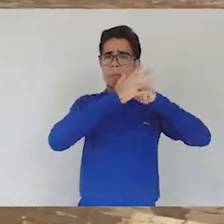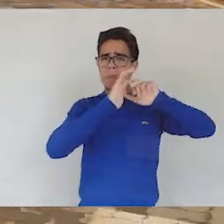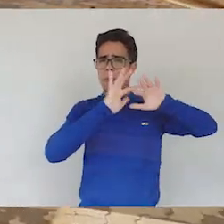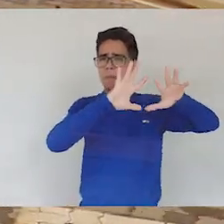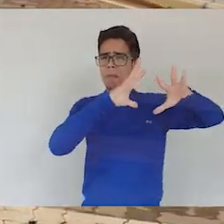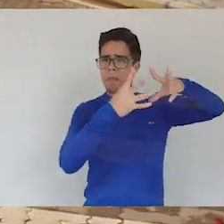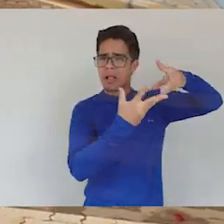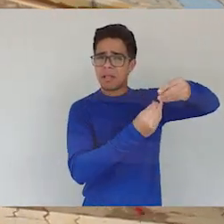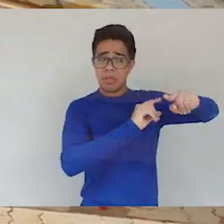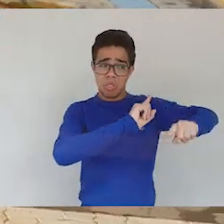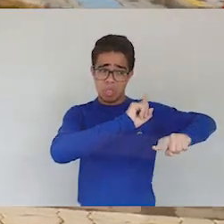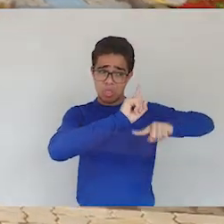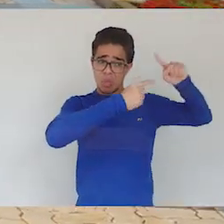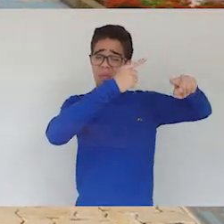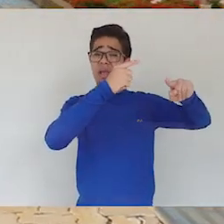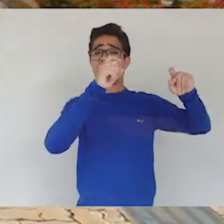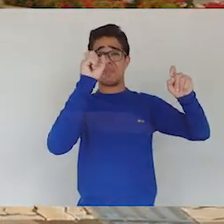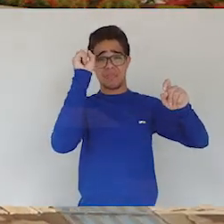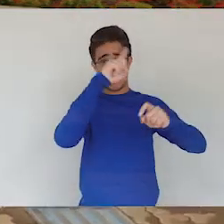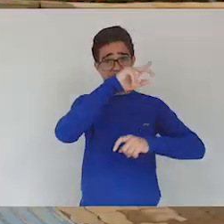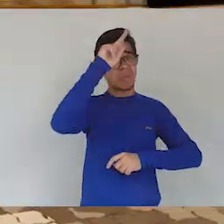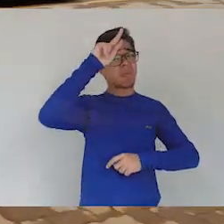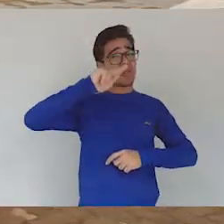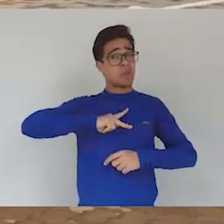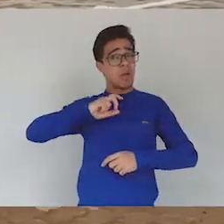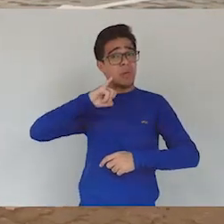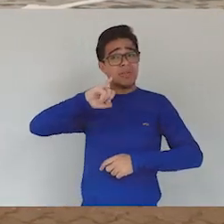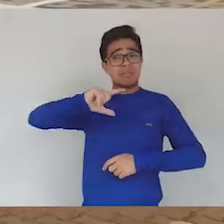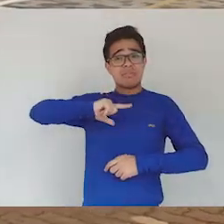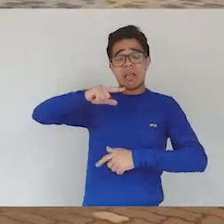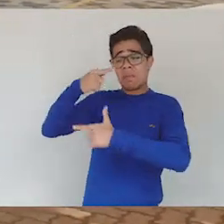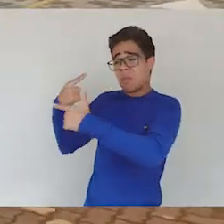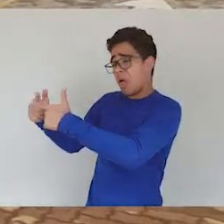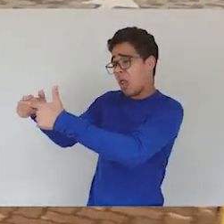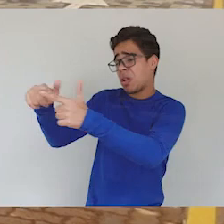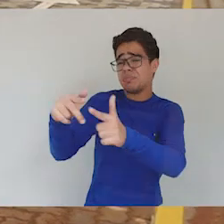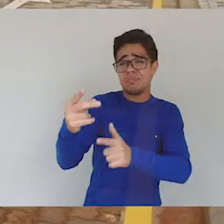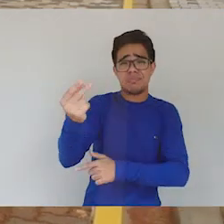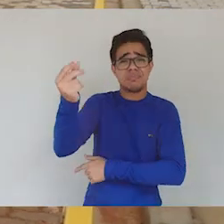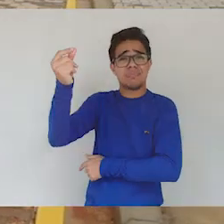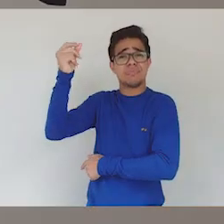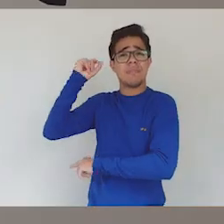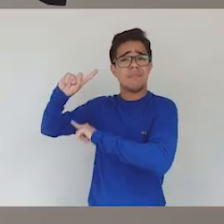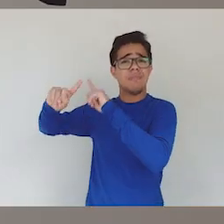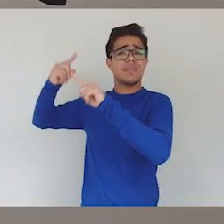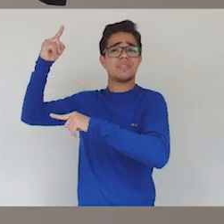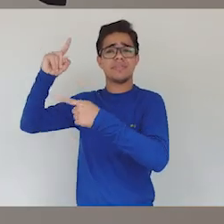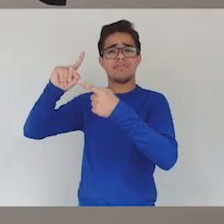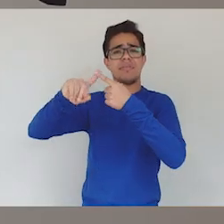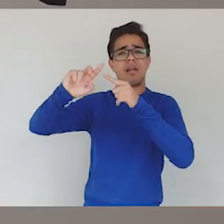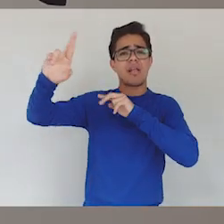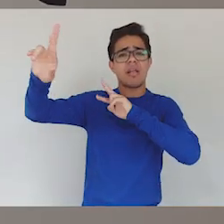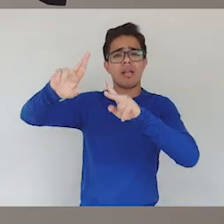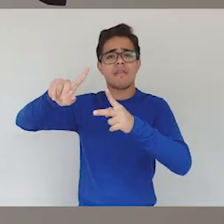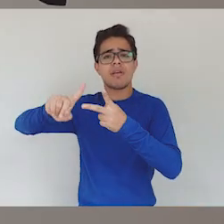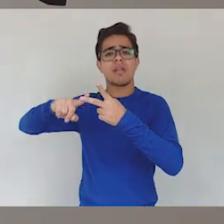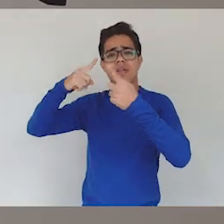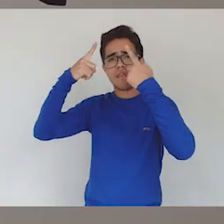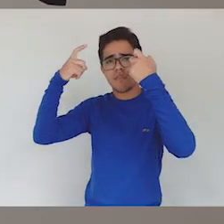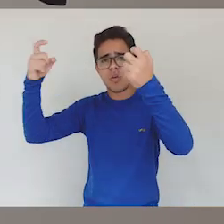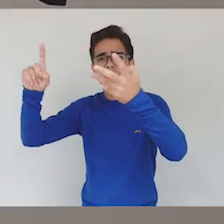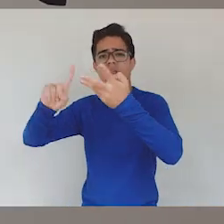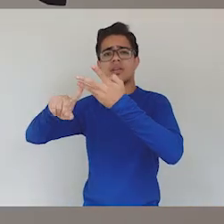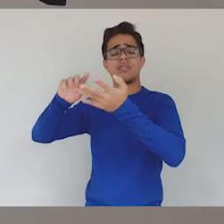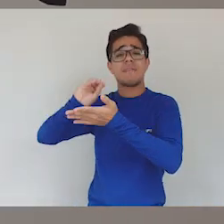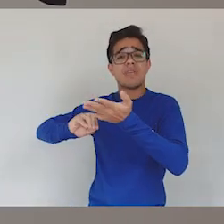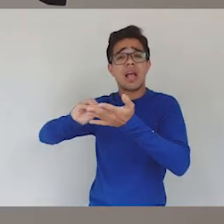particularmente difícil quando temos pandemias mais antigas que devem ter, de indiferença, de violência, de